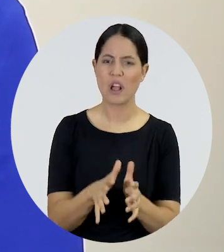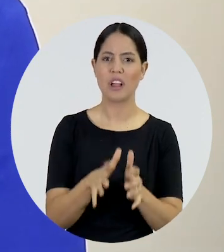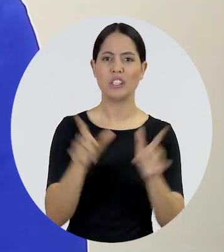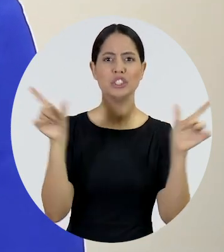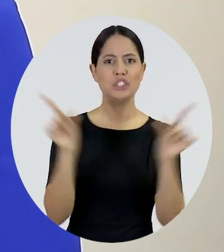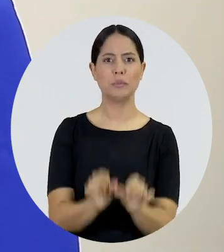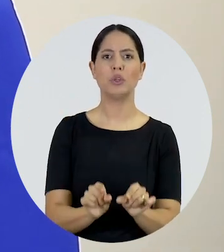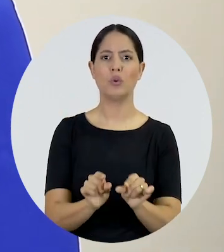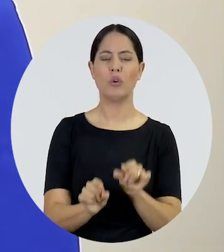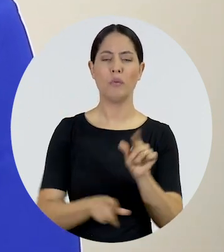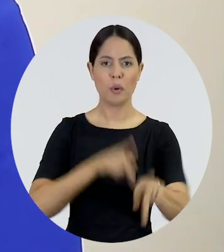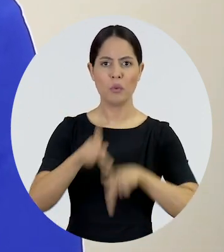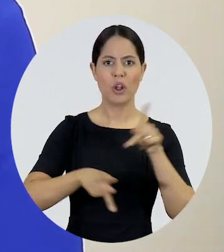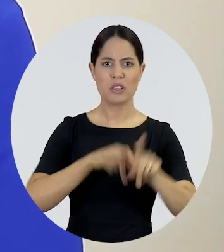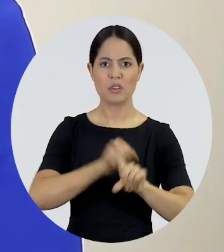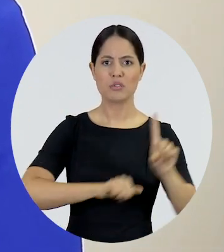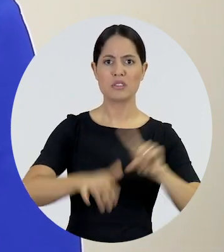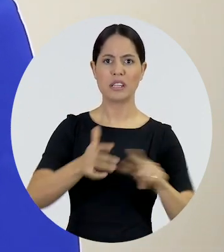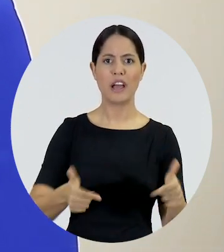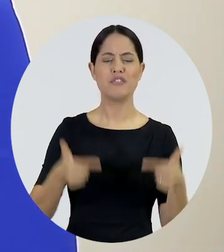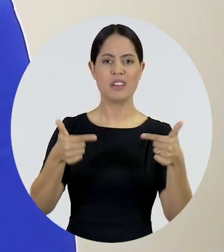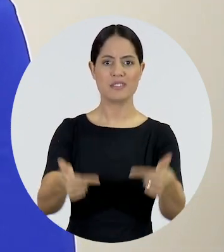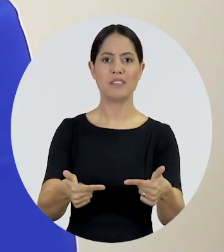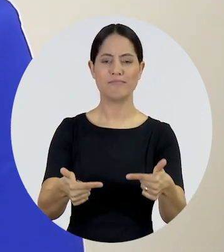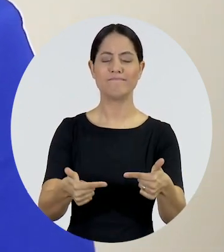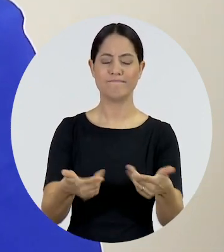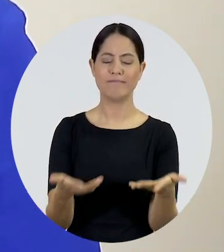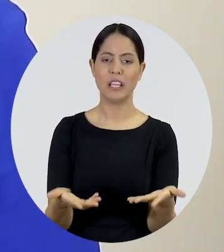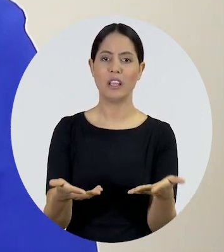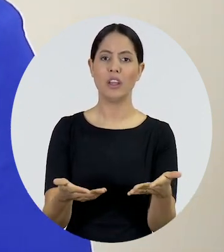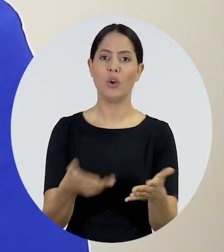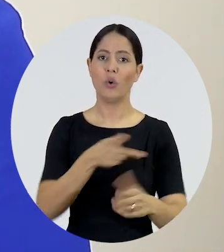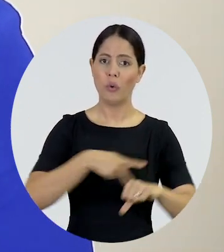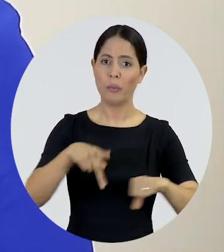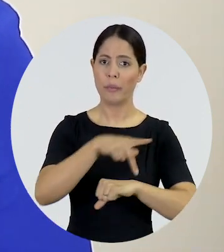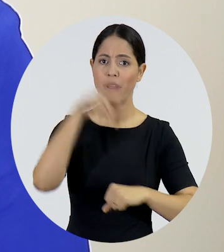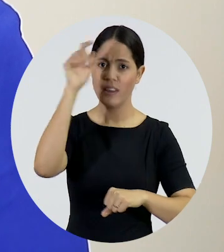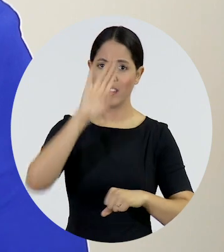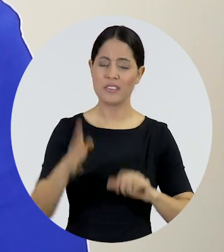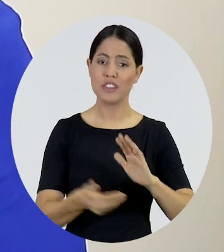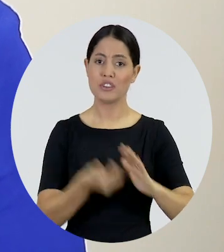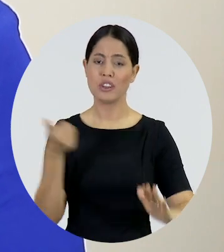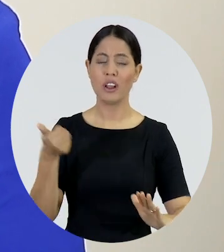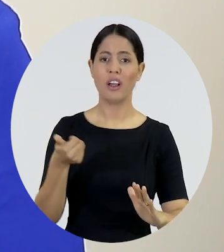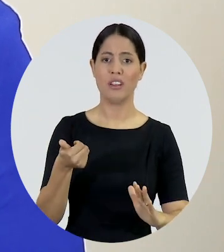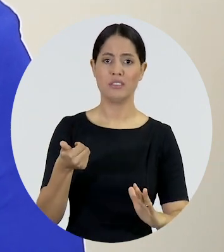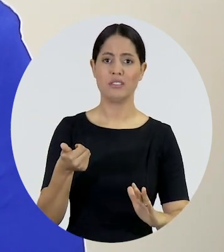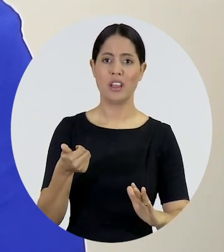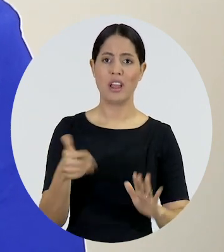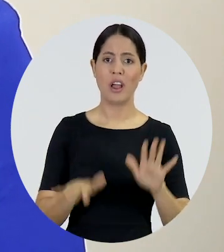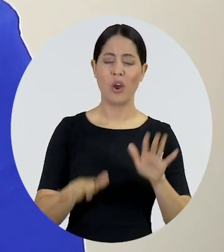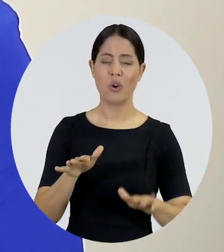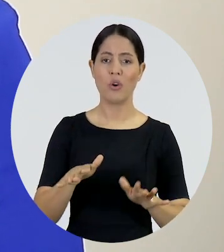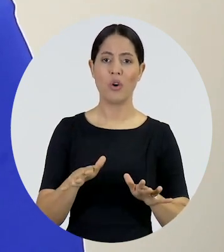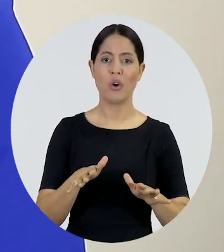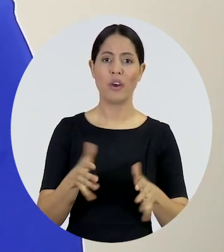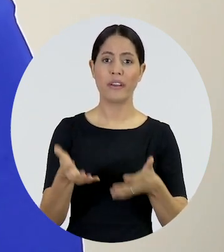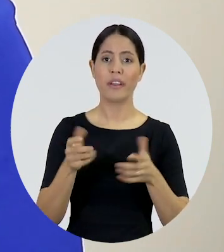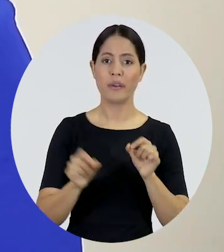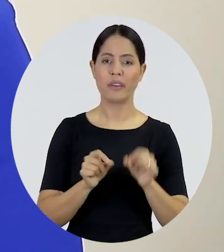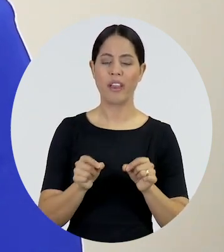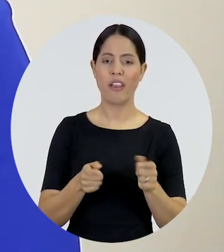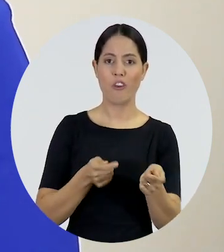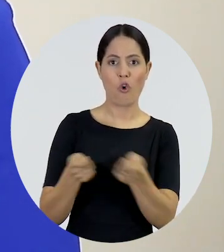atuação da sociedade civil organizada, um país que cada vez mais vem retirando e retrocedendo nas ferramentas de